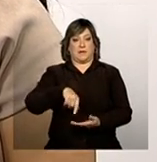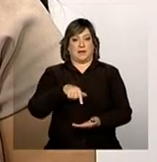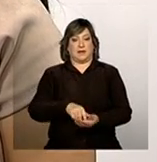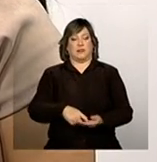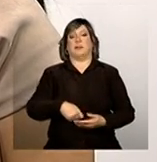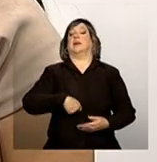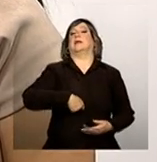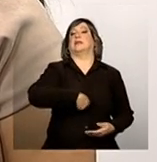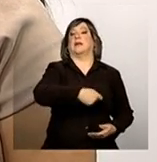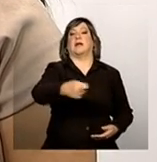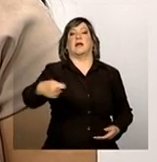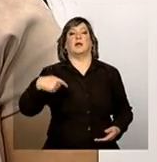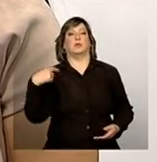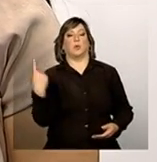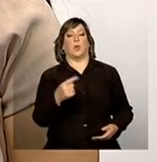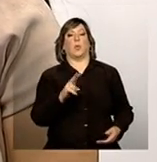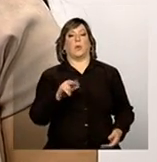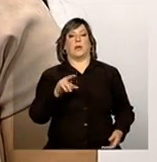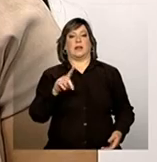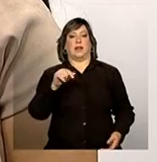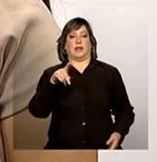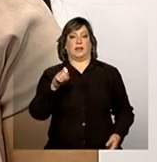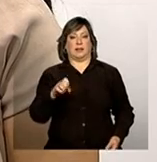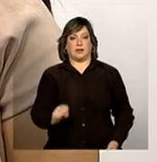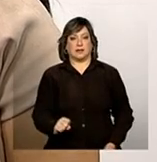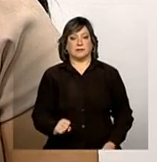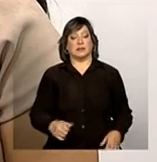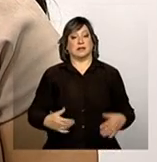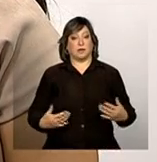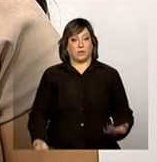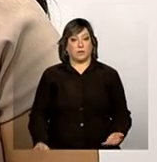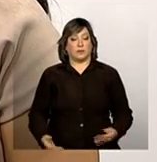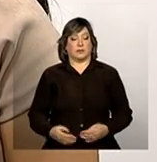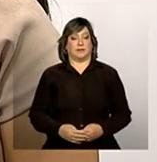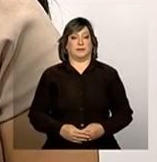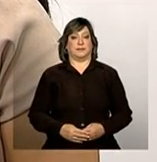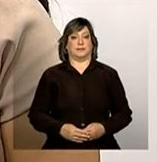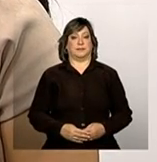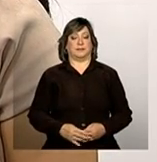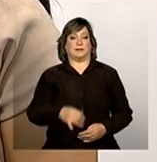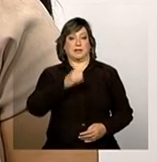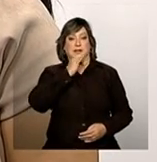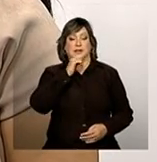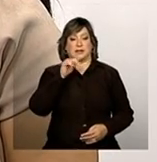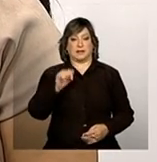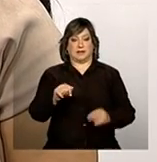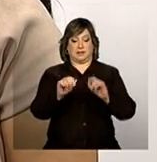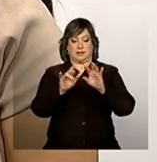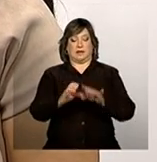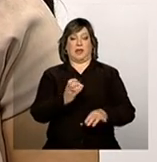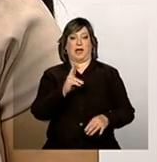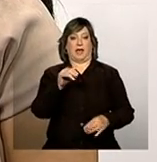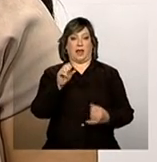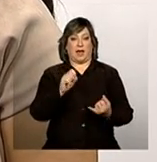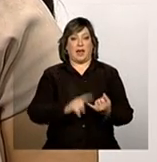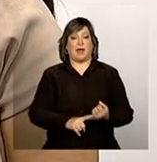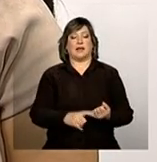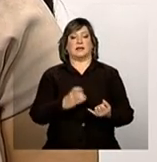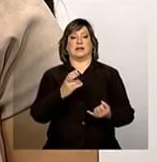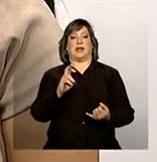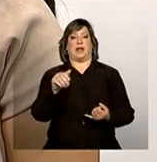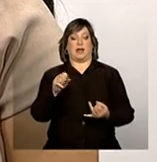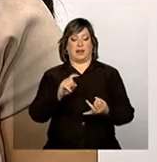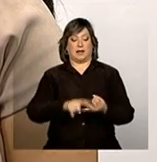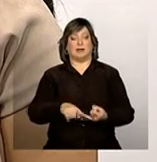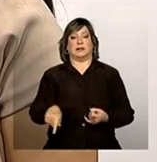para as unidades. Então, nesse aspecto, por exemplo, o questionário do CRAS, do CREAS, seria impresso, passado